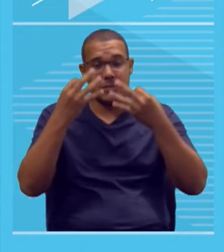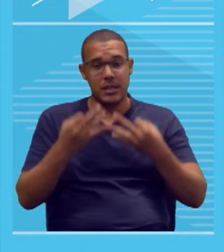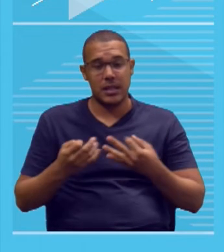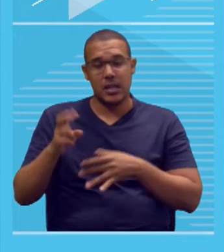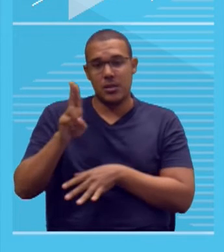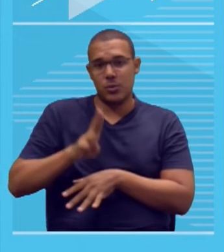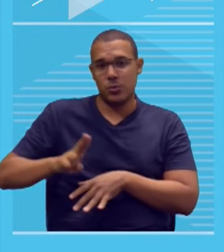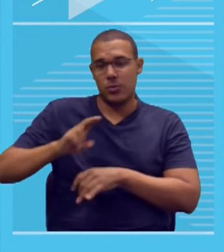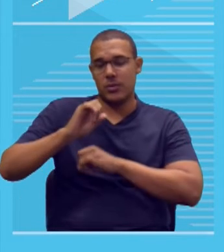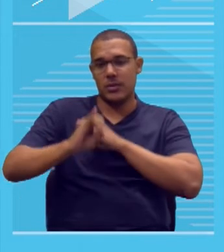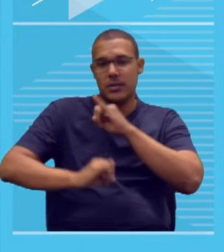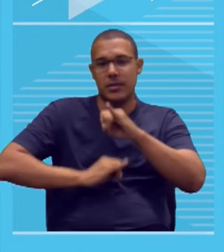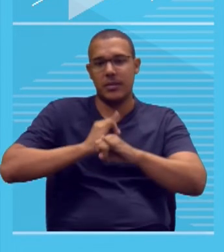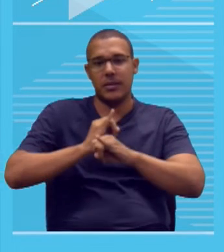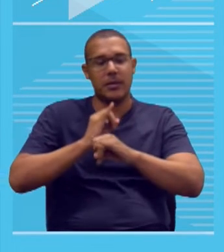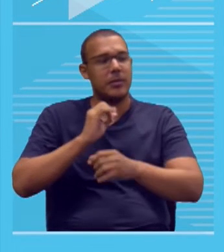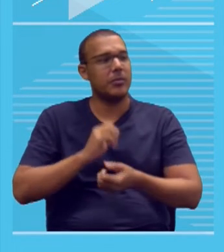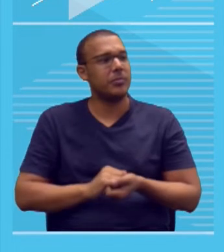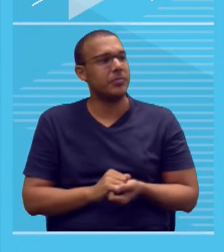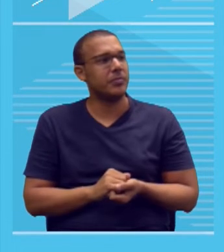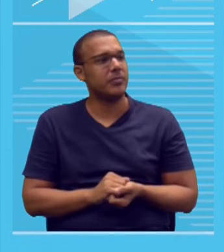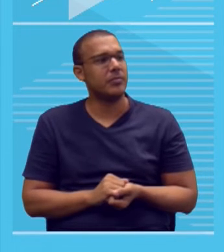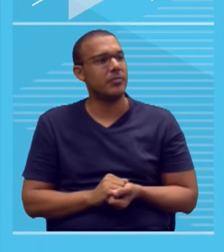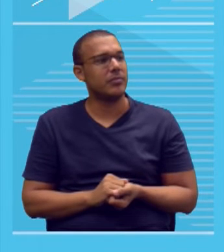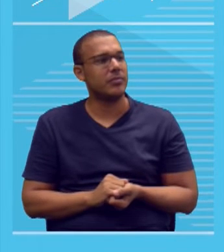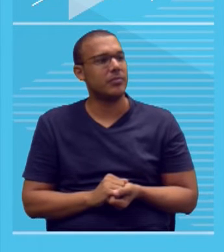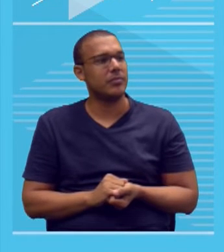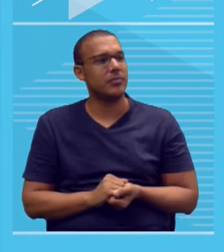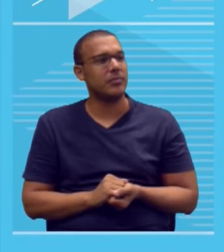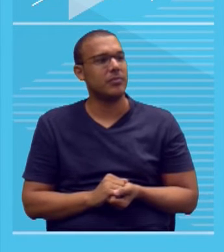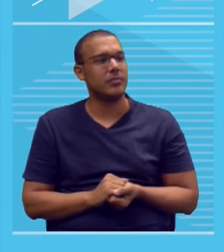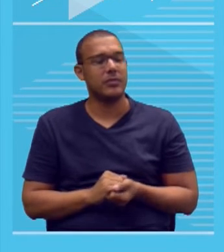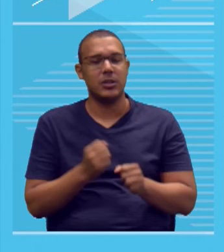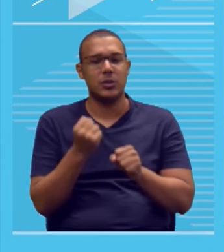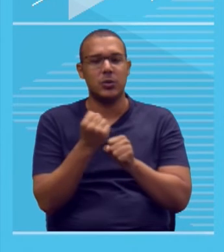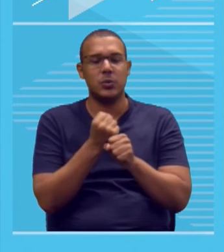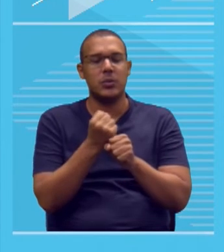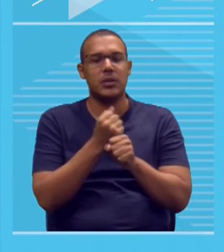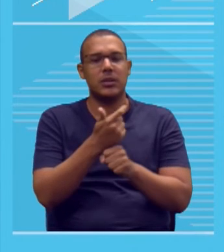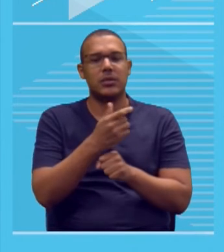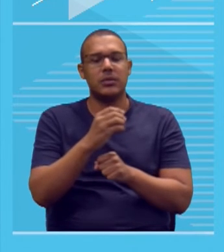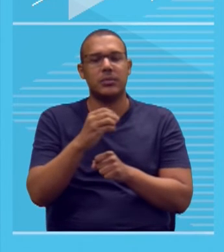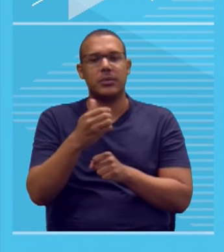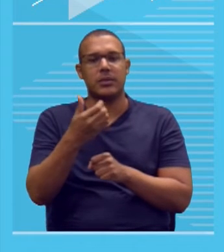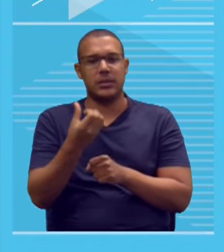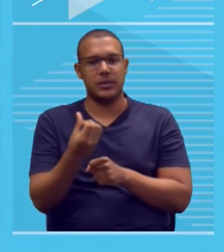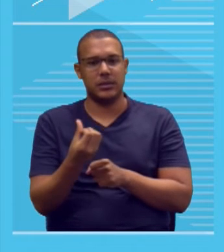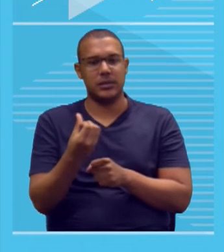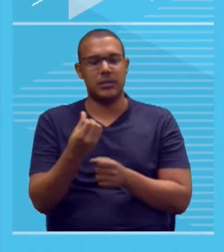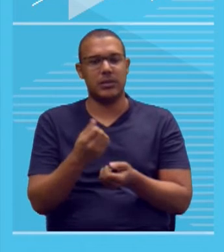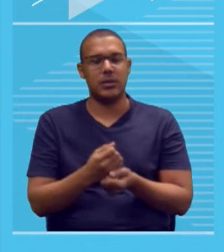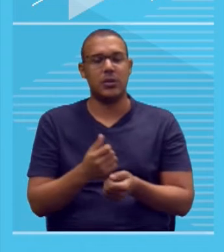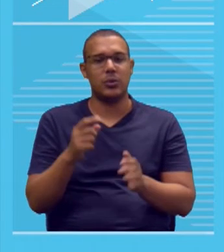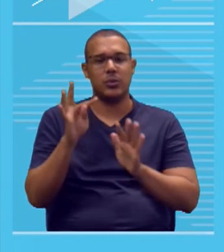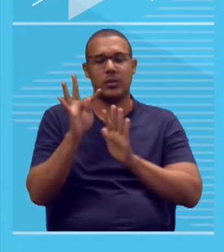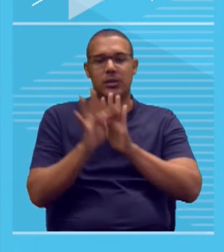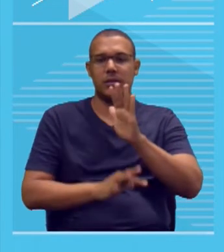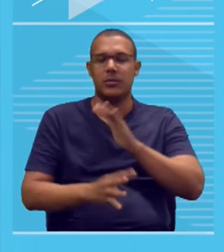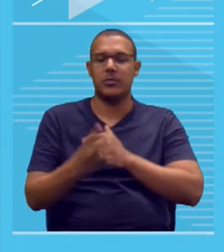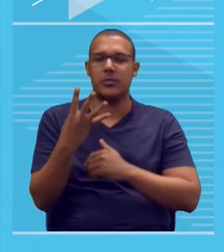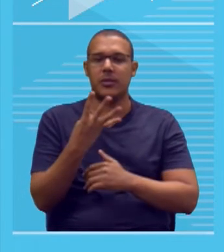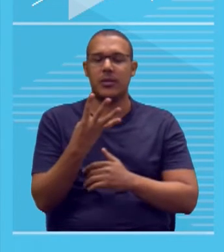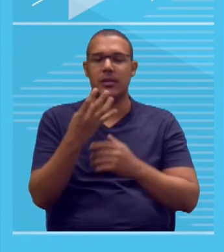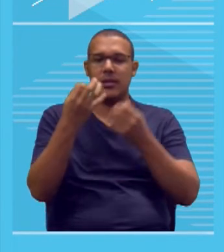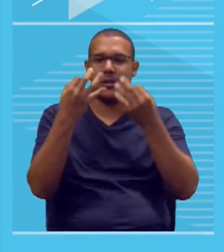Até aí, deixa eu ver aqui, qual era o ano. Internet do Brasil, 2016. E o texto 4, que volta a falar